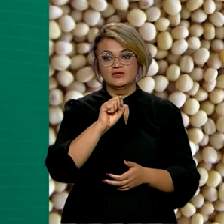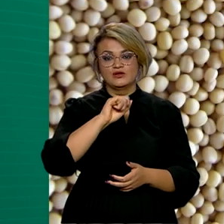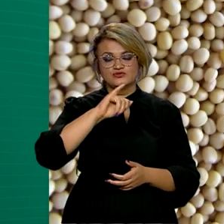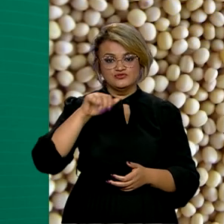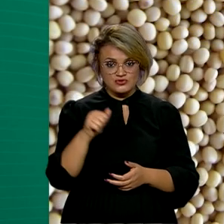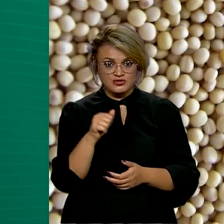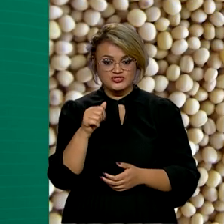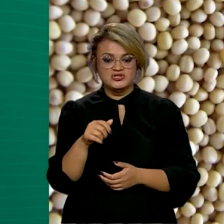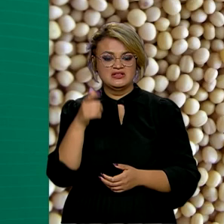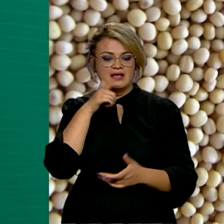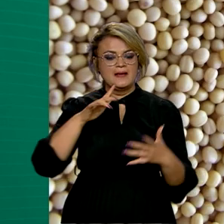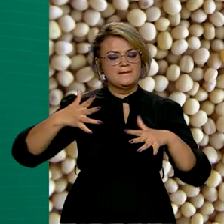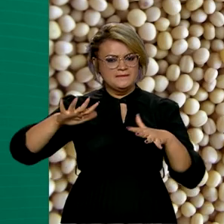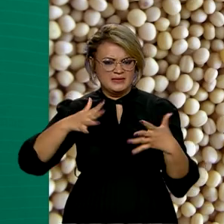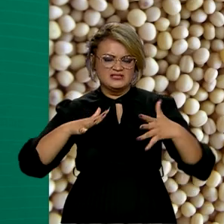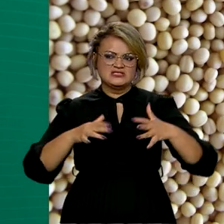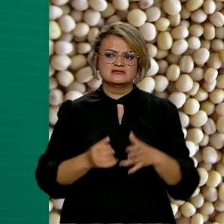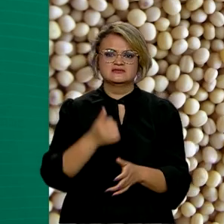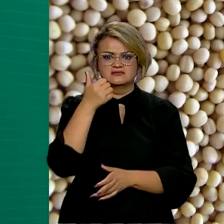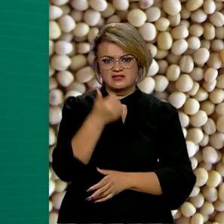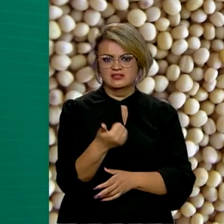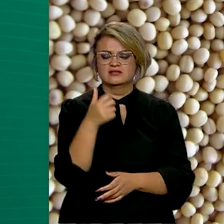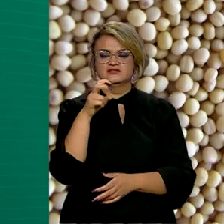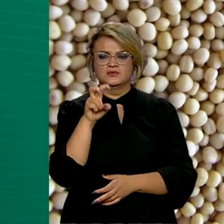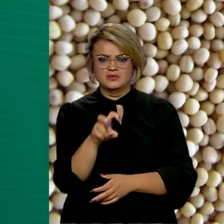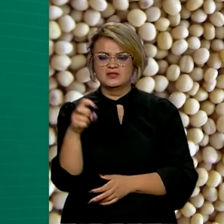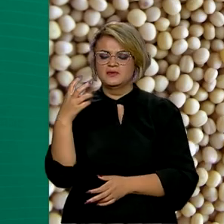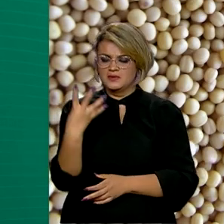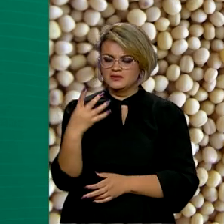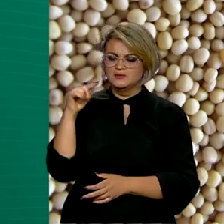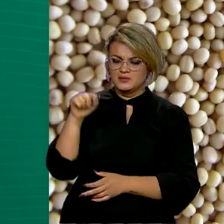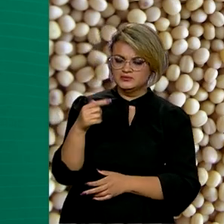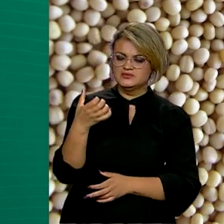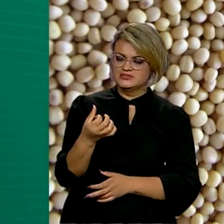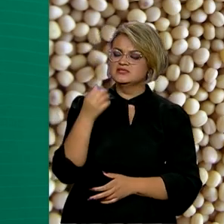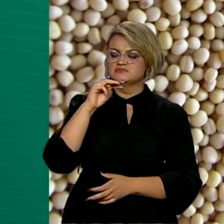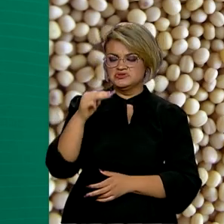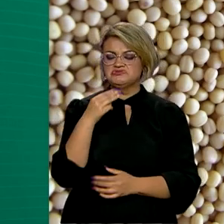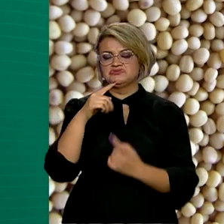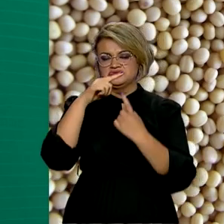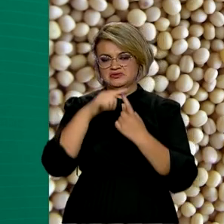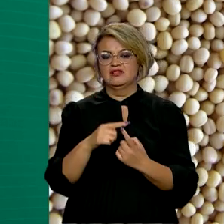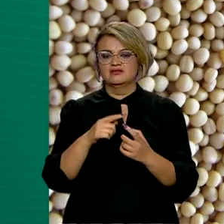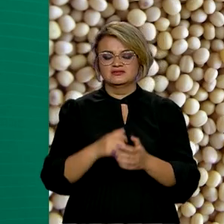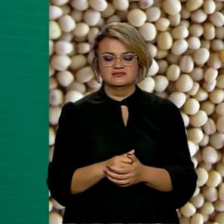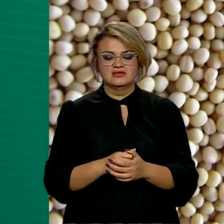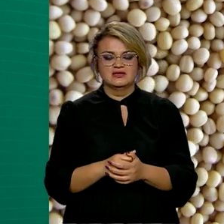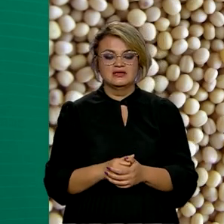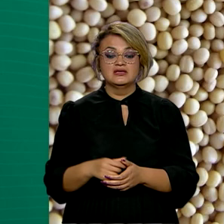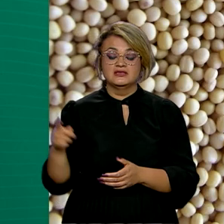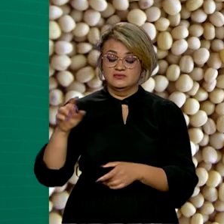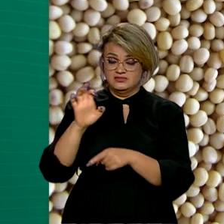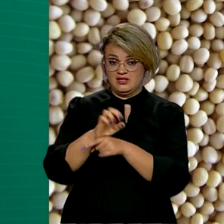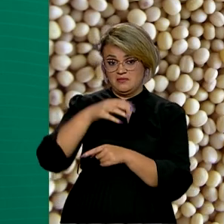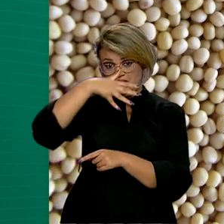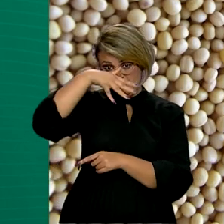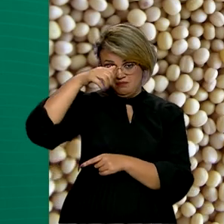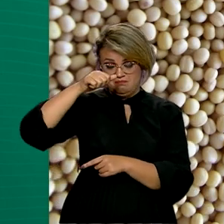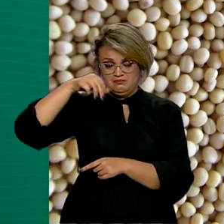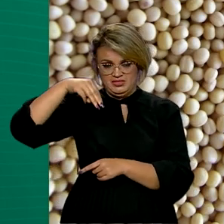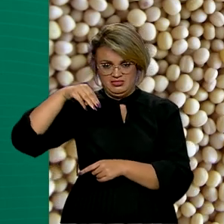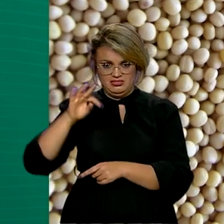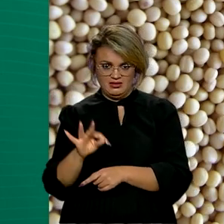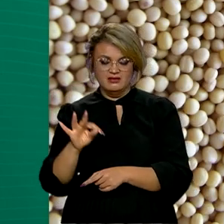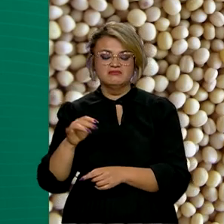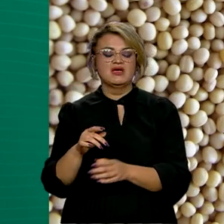tem produção estimada em 154,6 milhões de toneladas e o Mato Grosso desponta